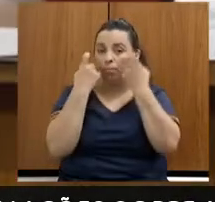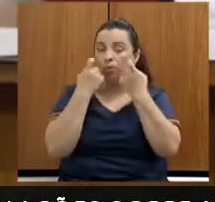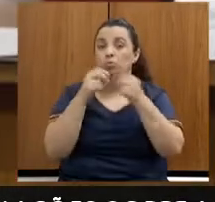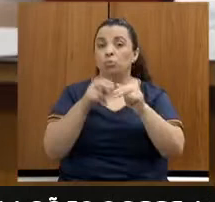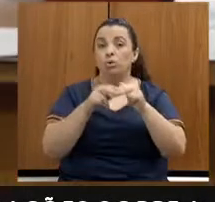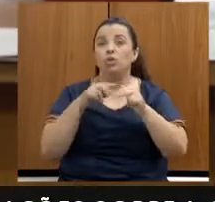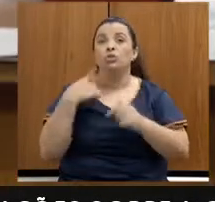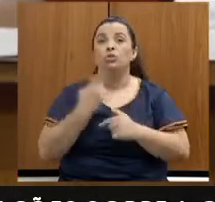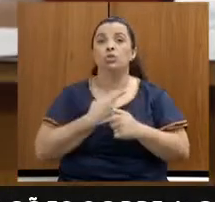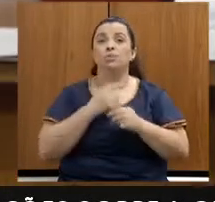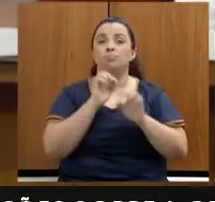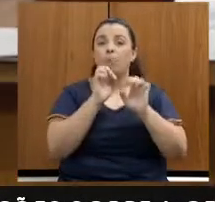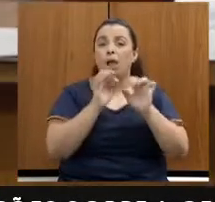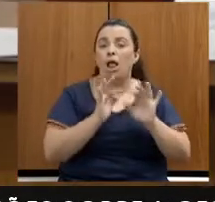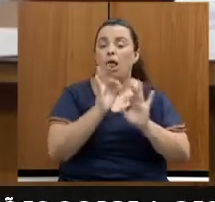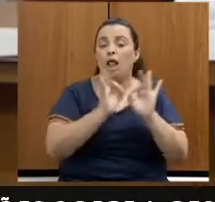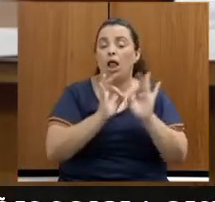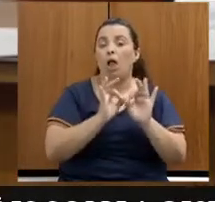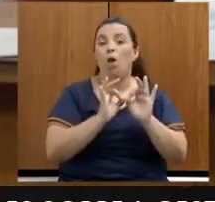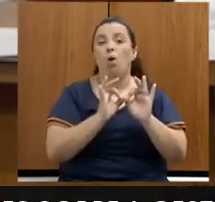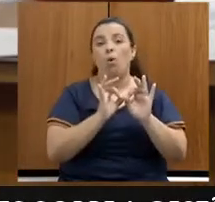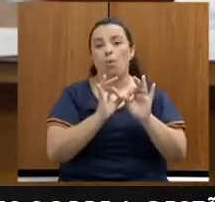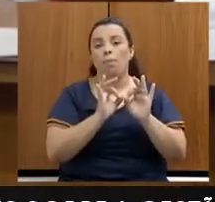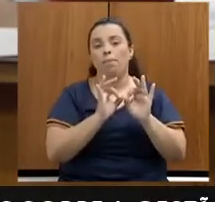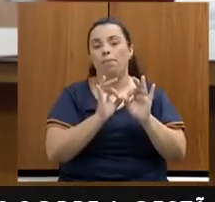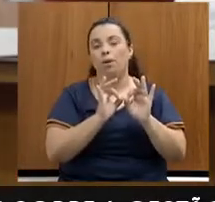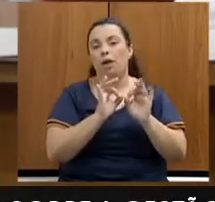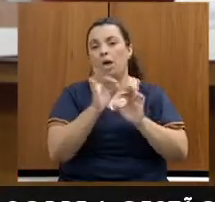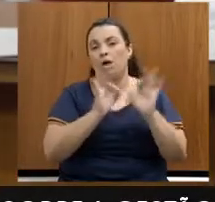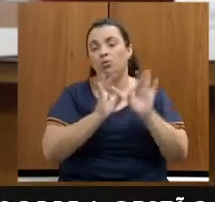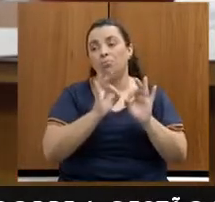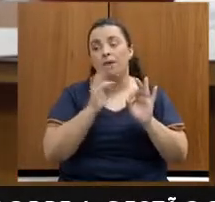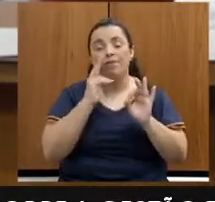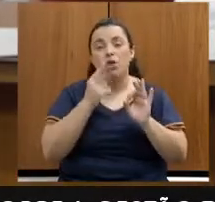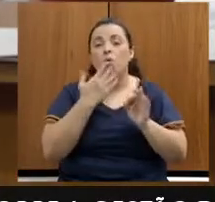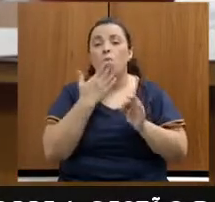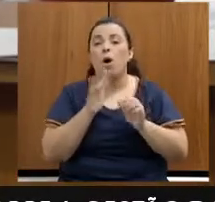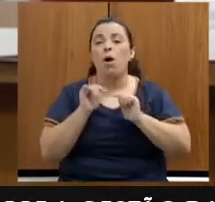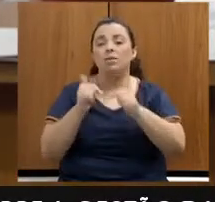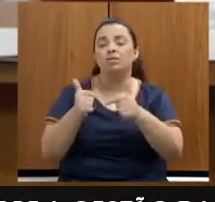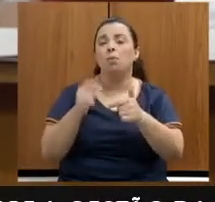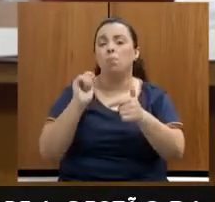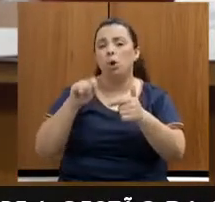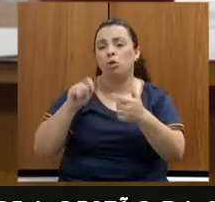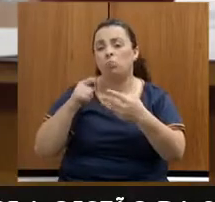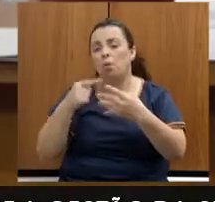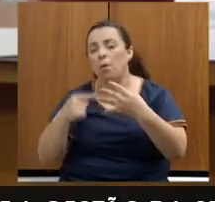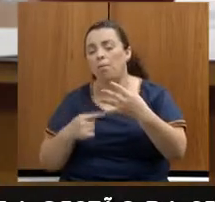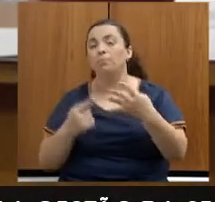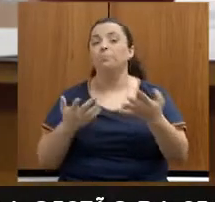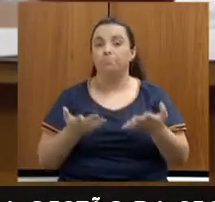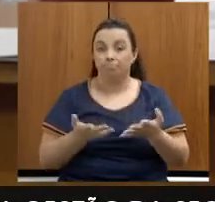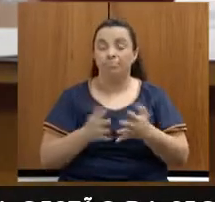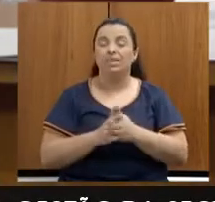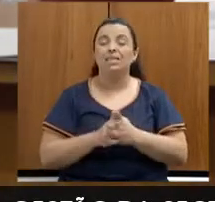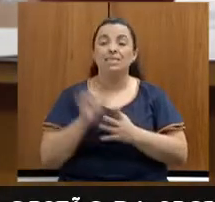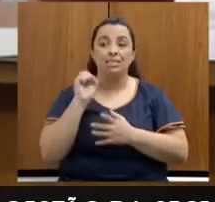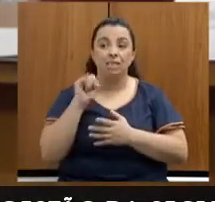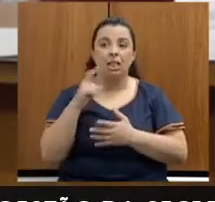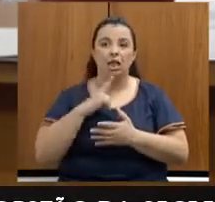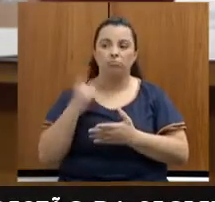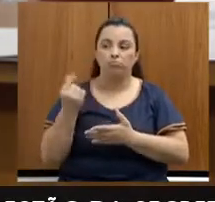para ver quais ações podemos fazer da melhor forma possível. E aí, eu acho que a questão tendo recursos,